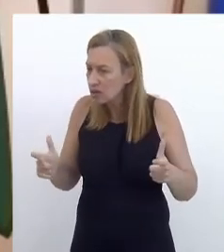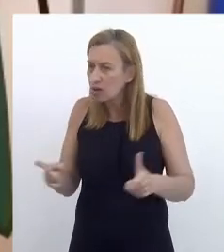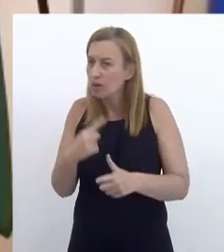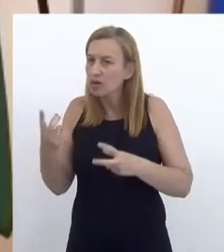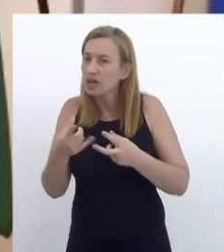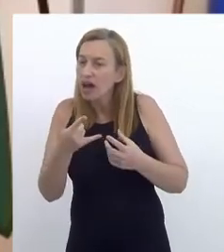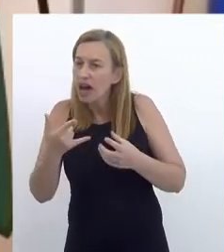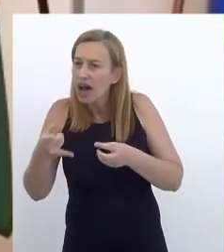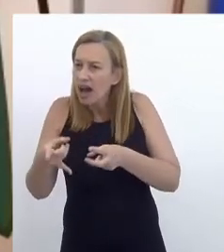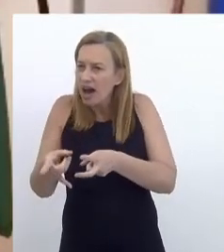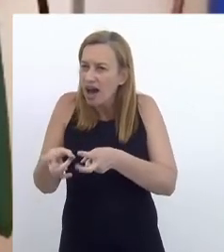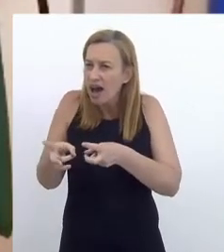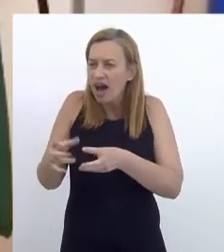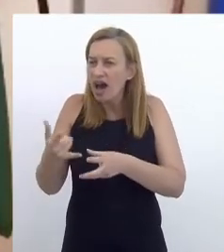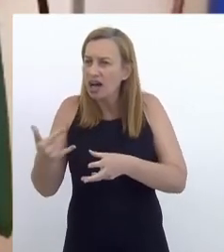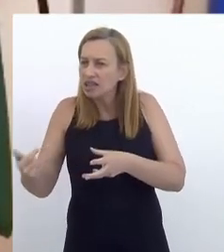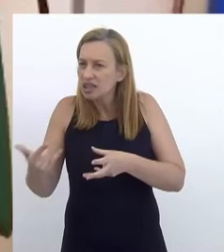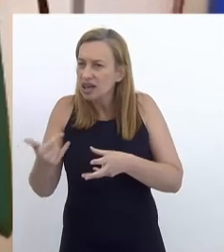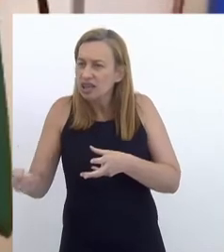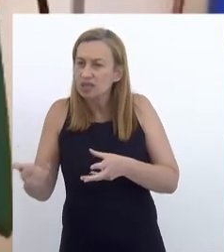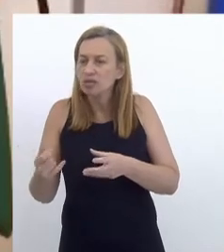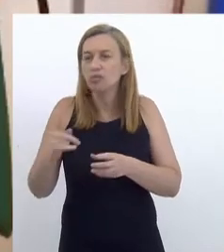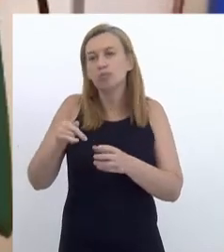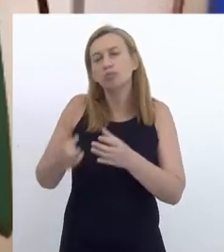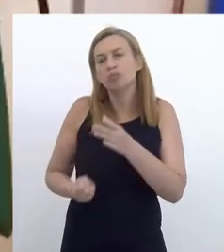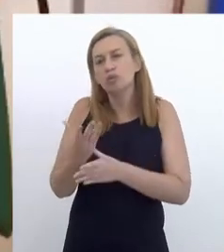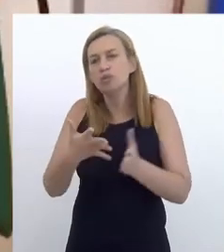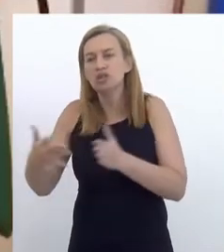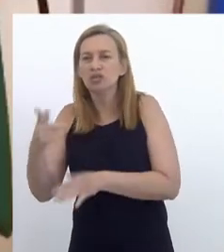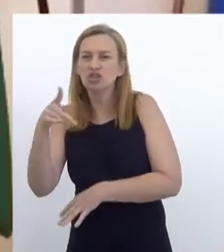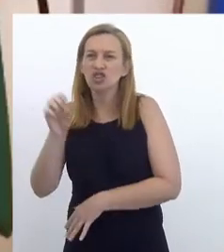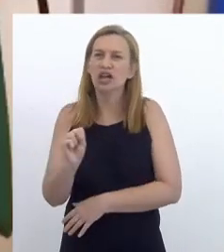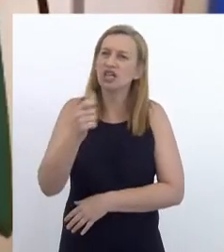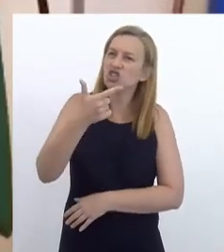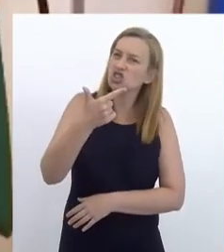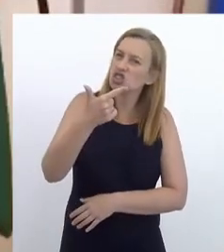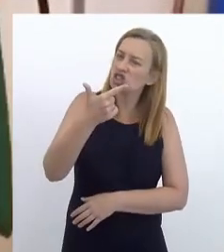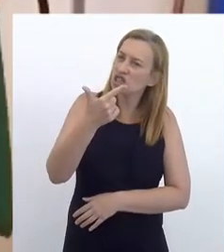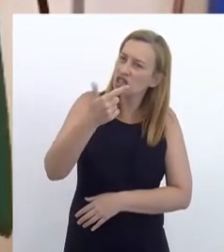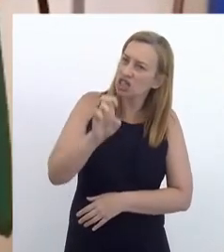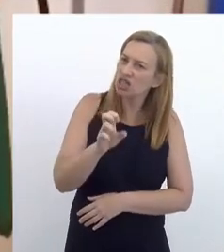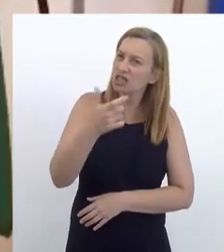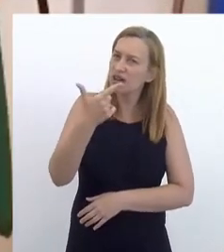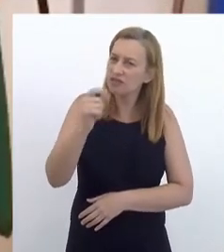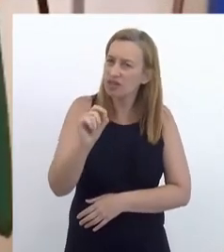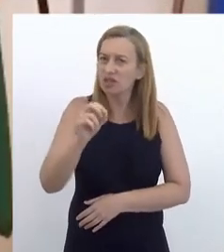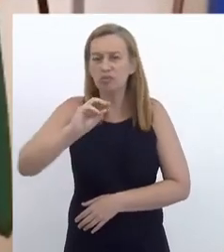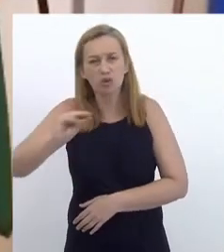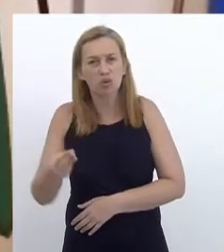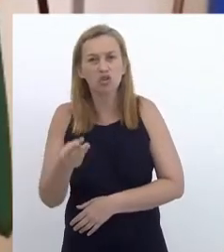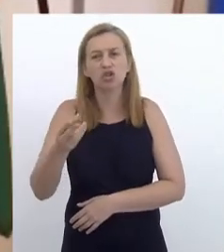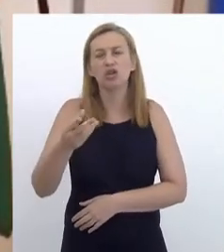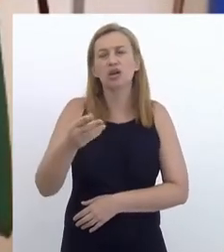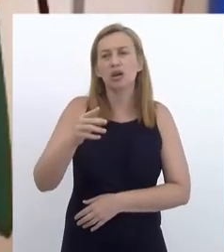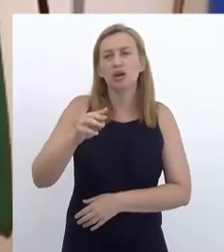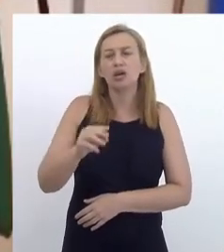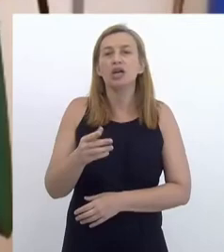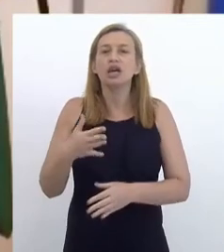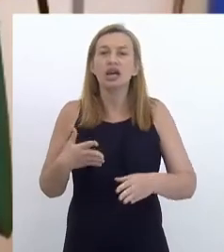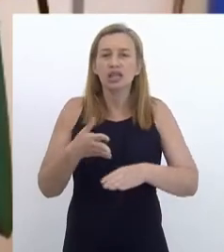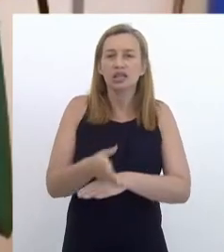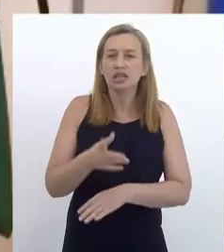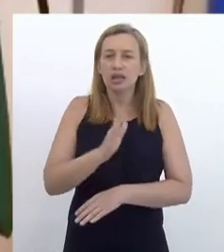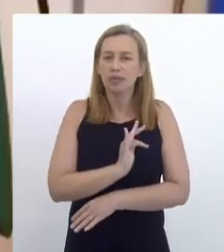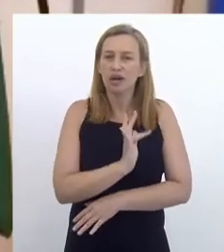atrairmos uma grande produção de gás, cerca de 15 a 20 milhões de metros cúbicos por dia, entrando pela Baixada